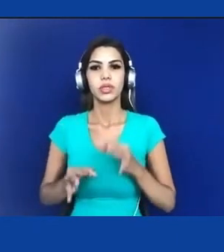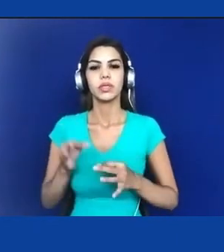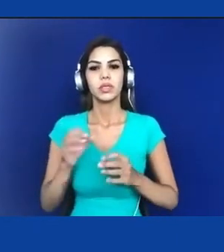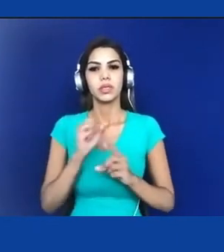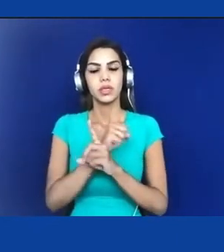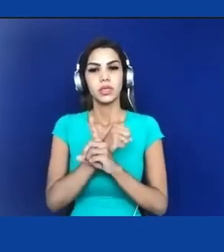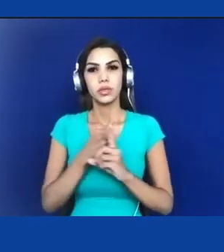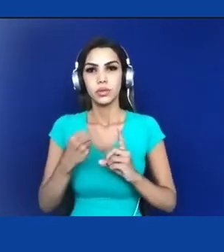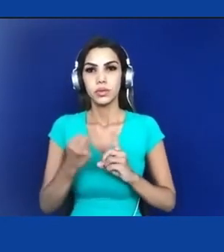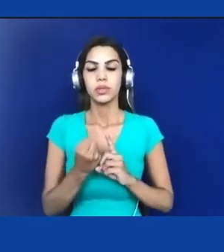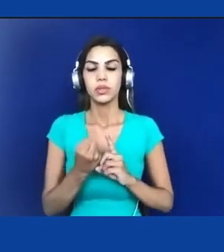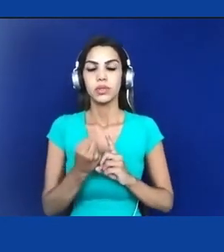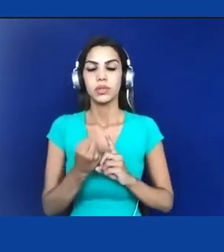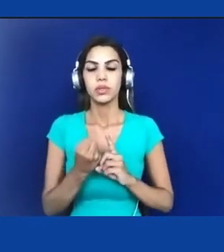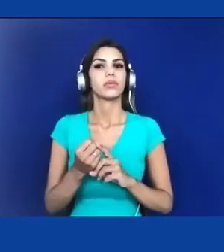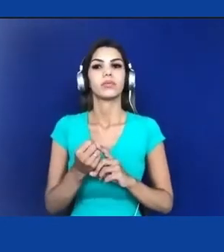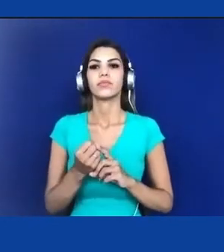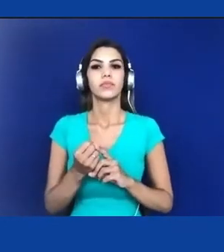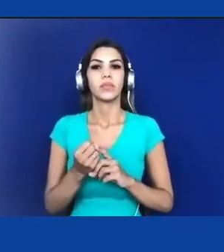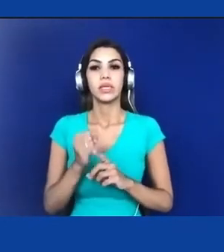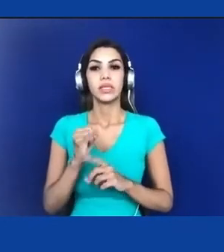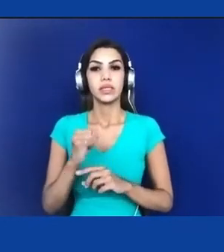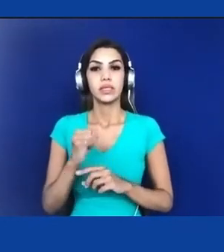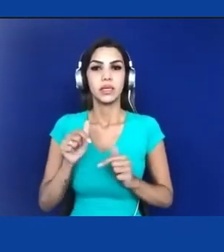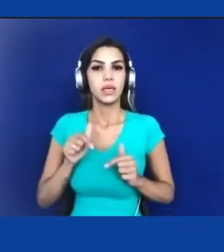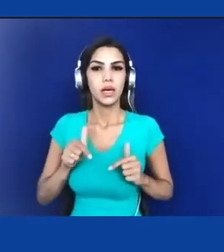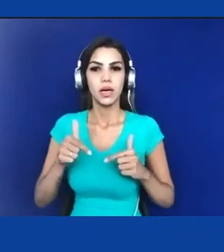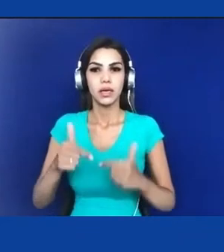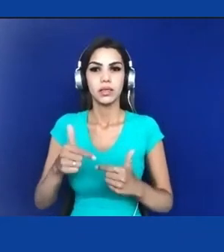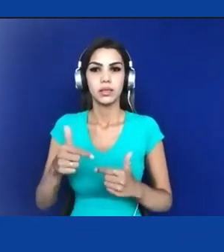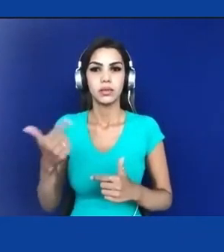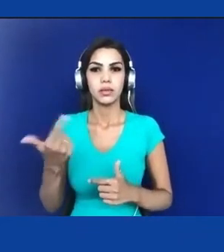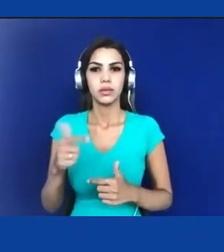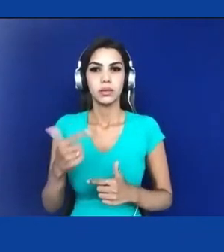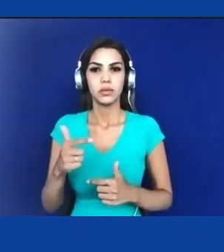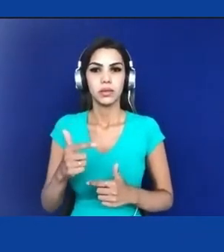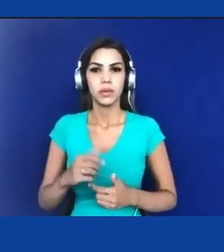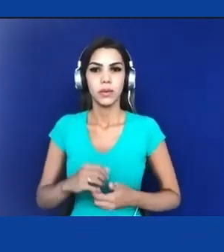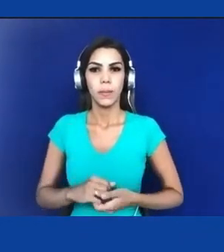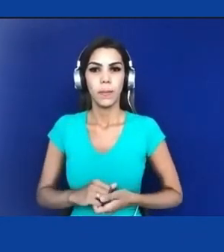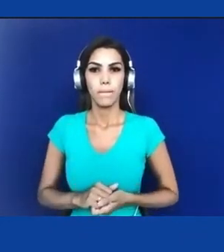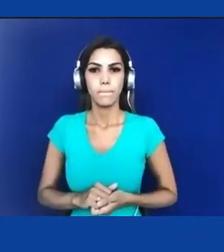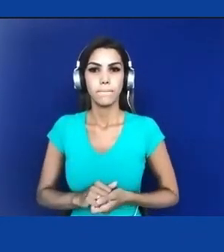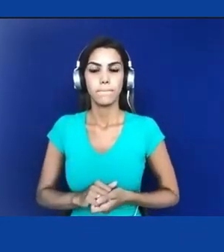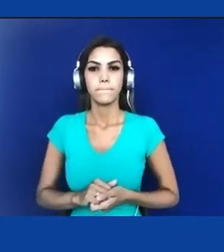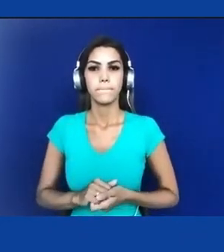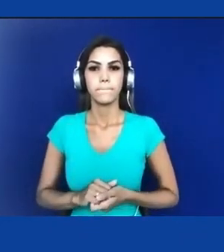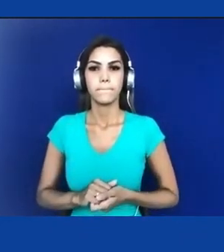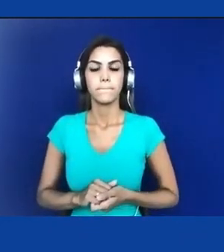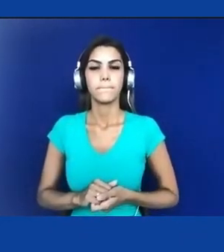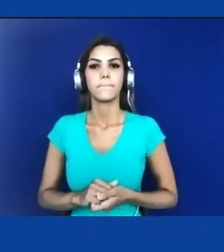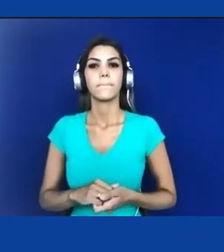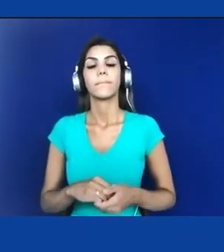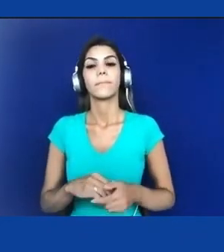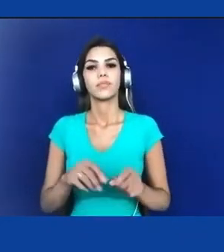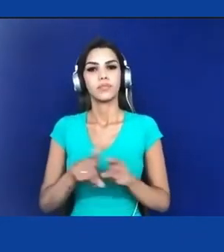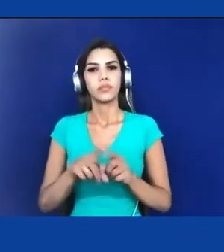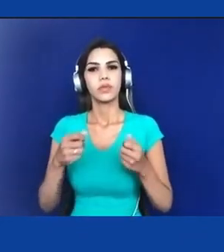sem ações concretas que sejam individuais e institucionais e que sejam